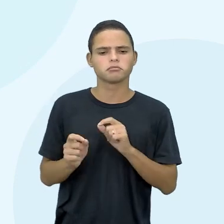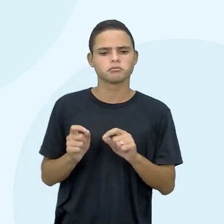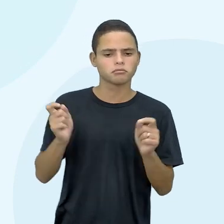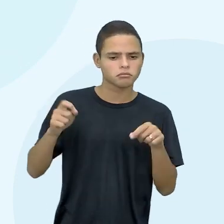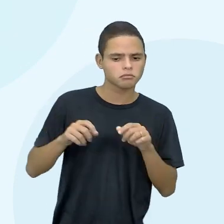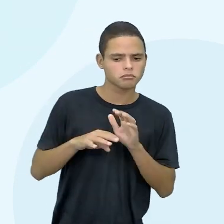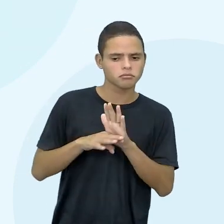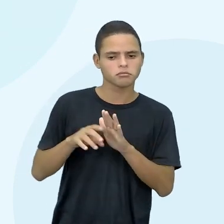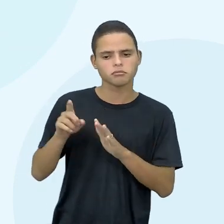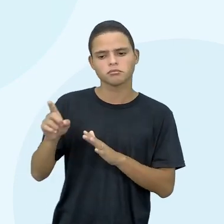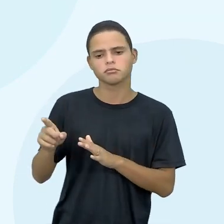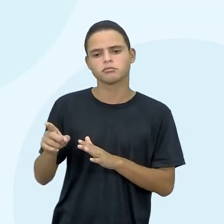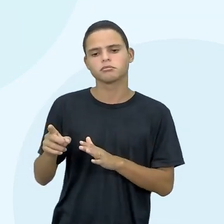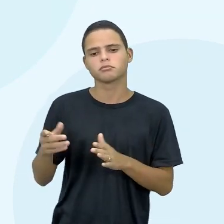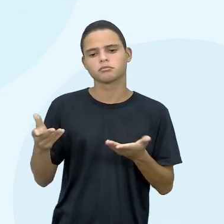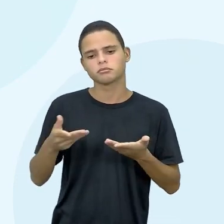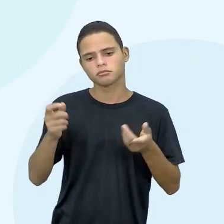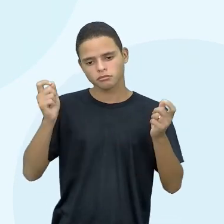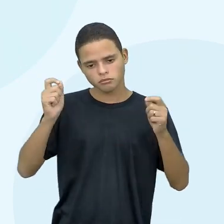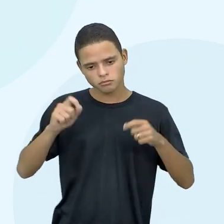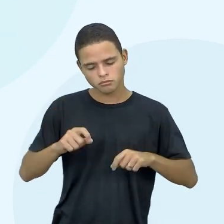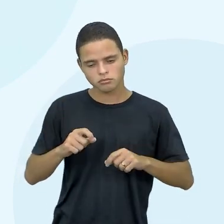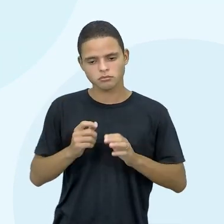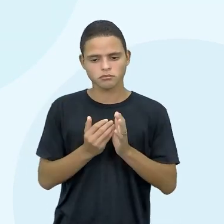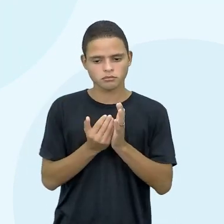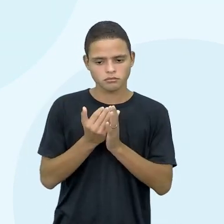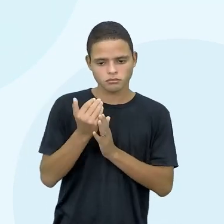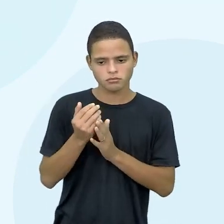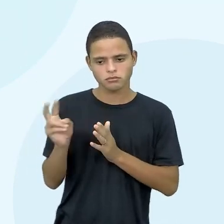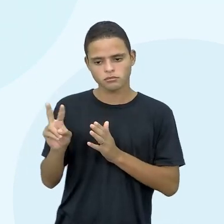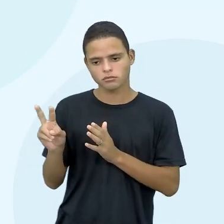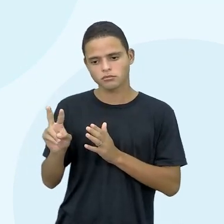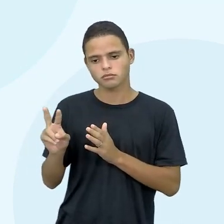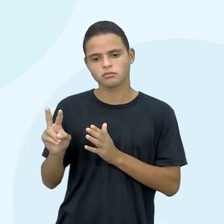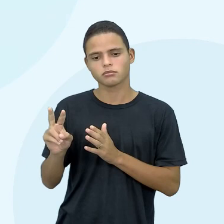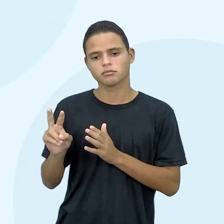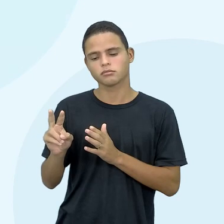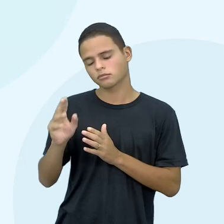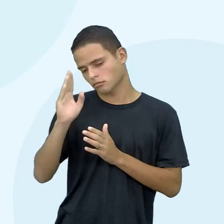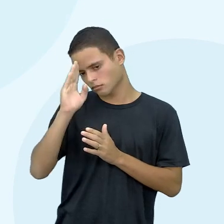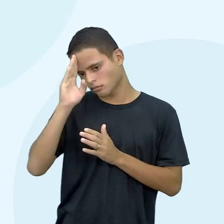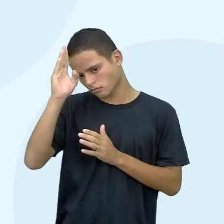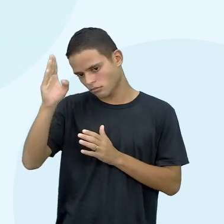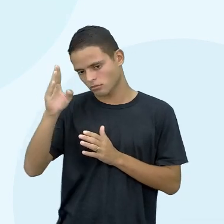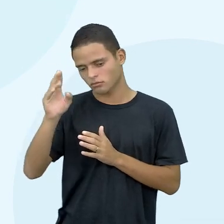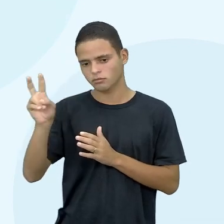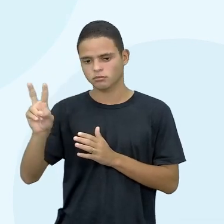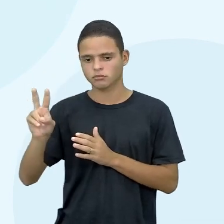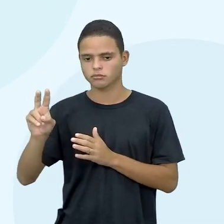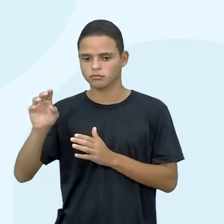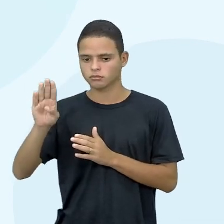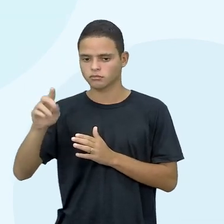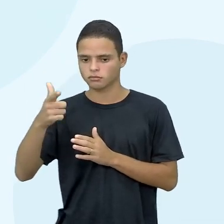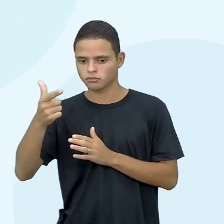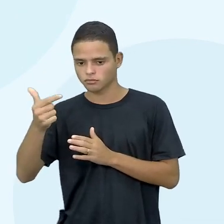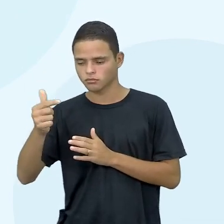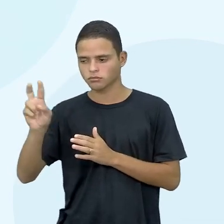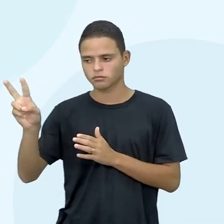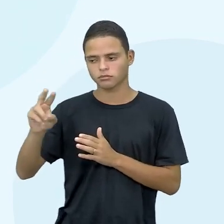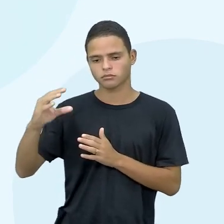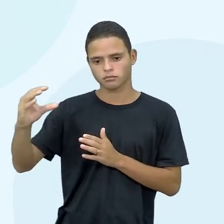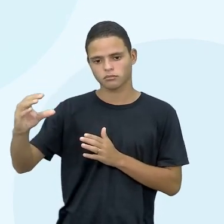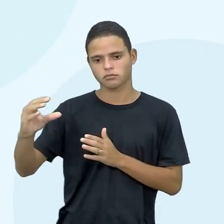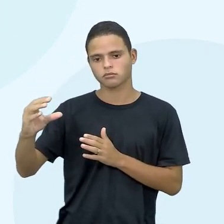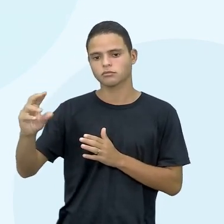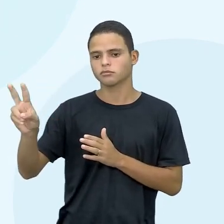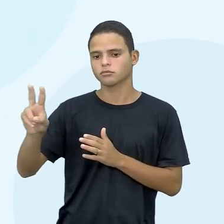Aumentar aí a ingestão de alimentos ricos em ferro e vitaminas, principalmente a vitamina B12, vitamina